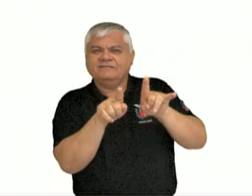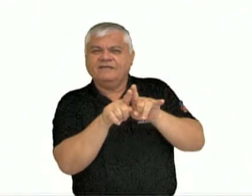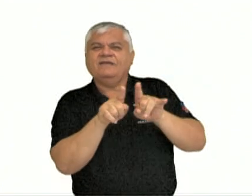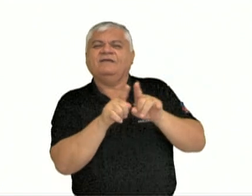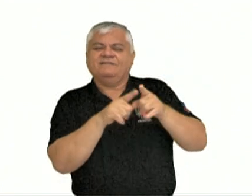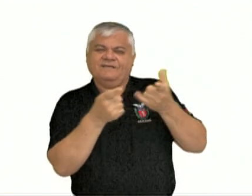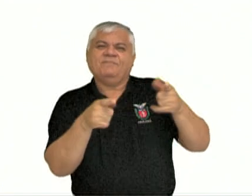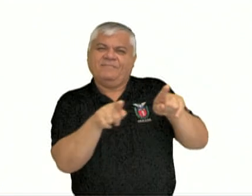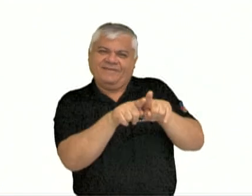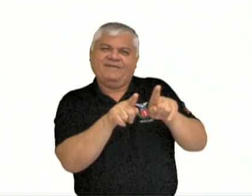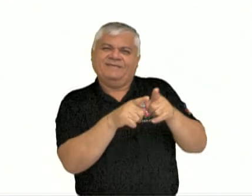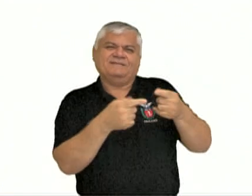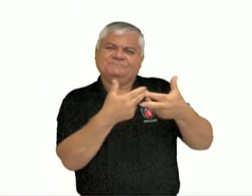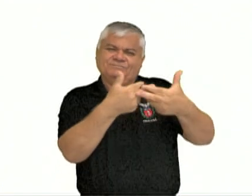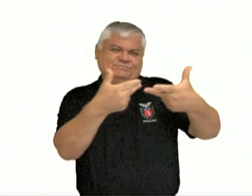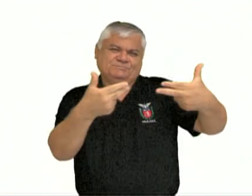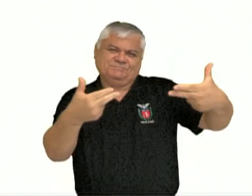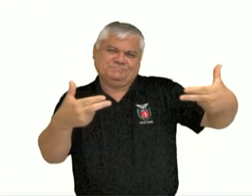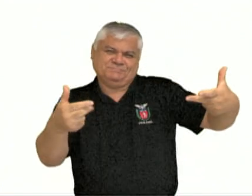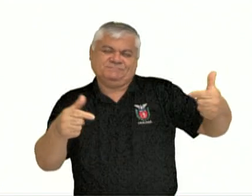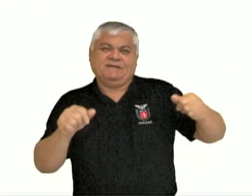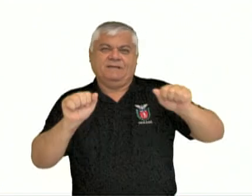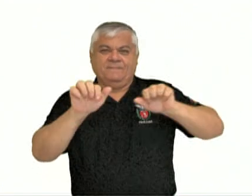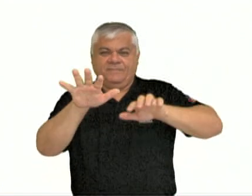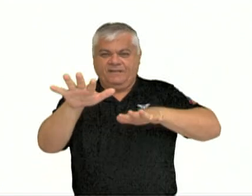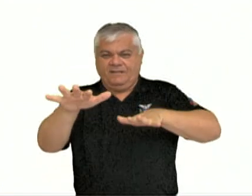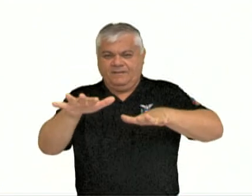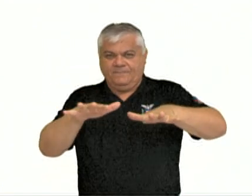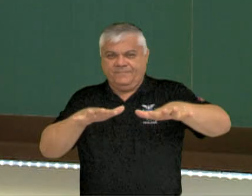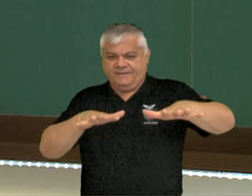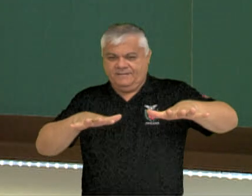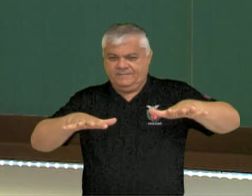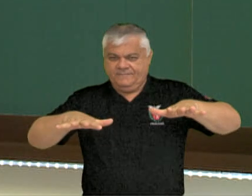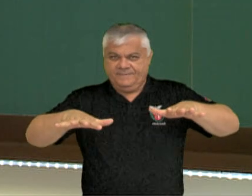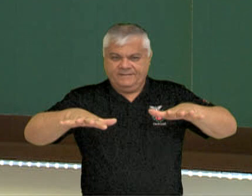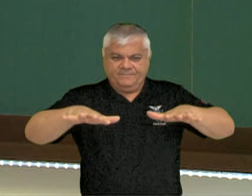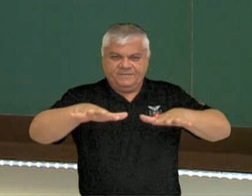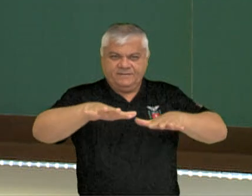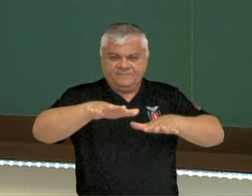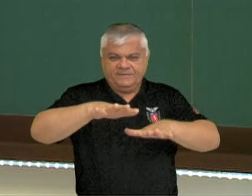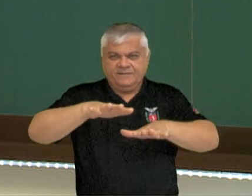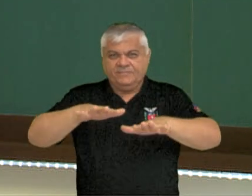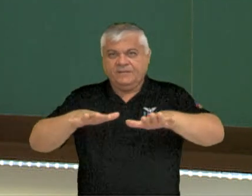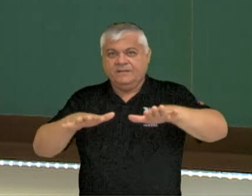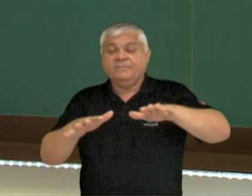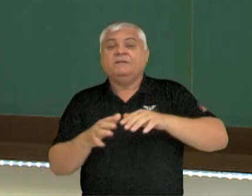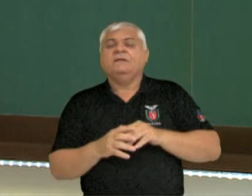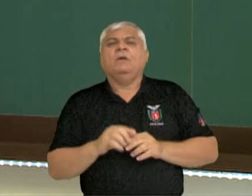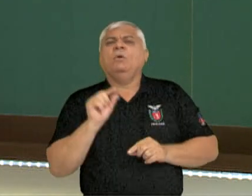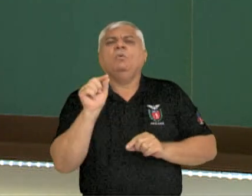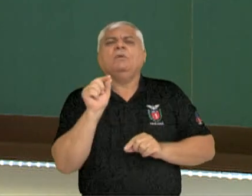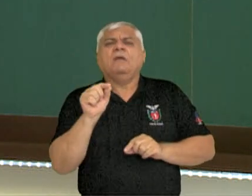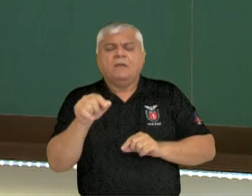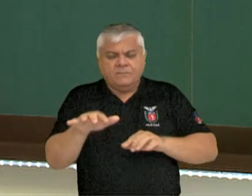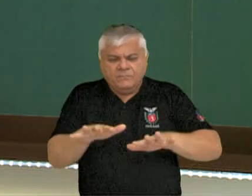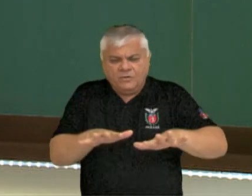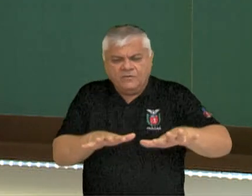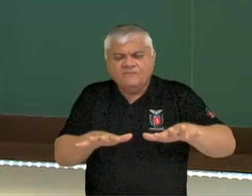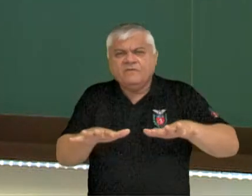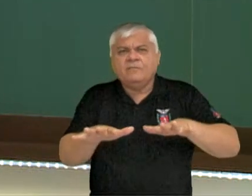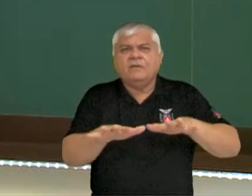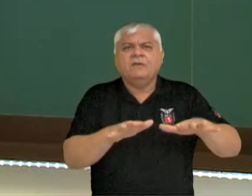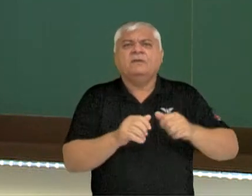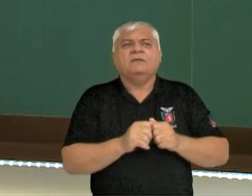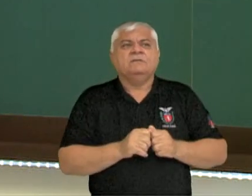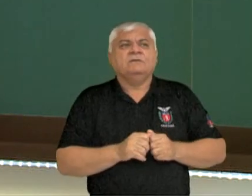placa do Caribe. E aí essas placas estão em movimento. A partir do que essas placas se movimentam,